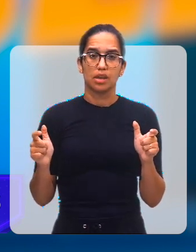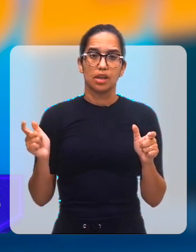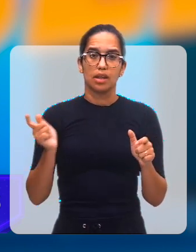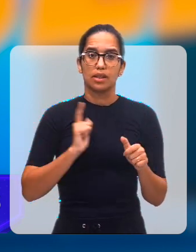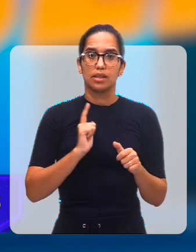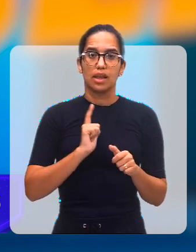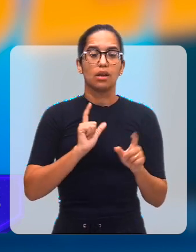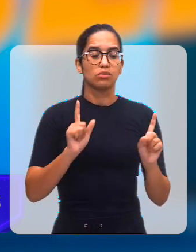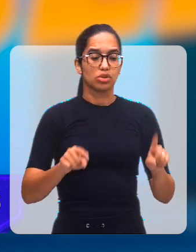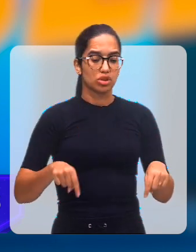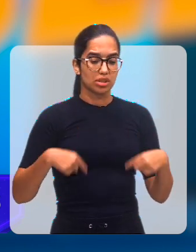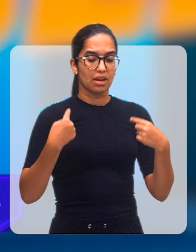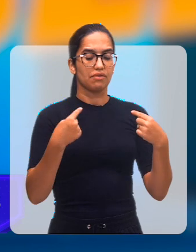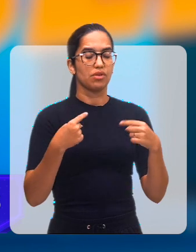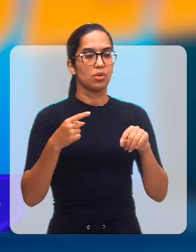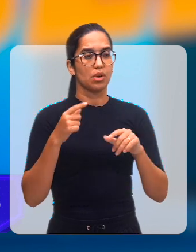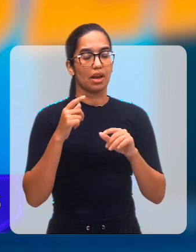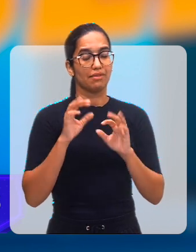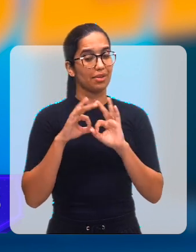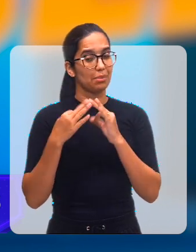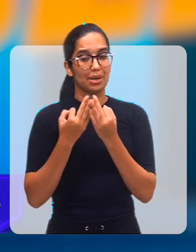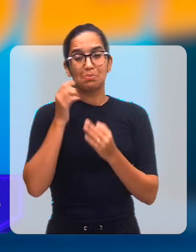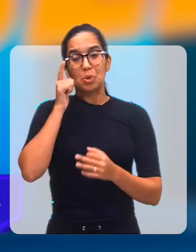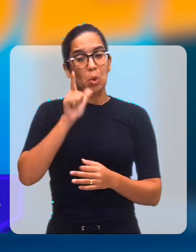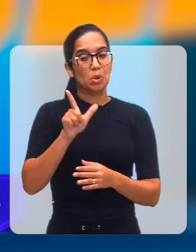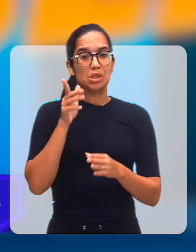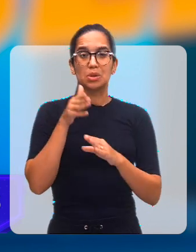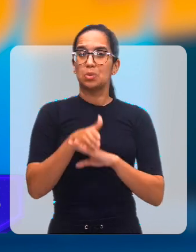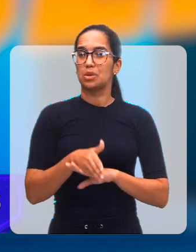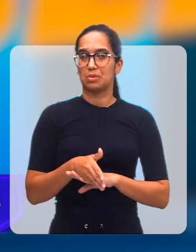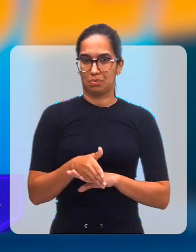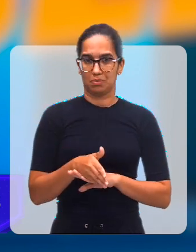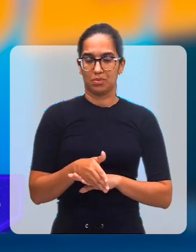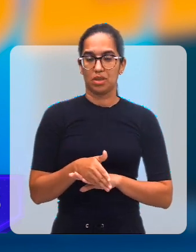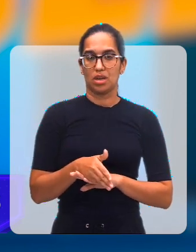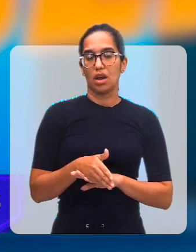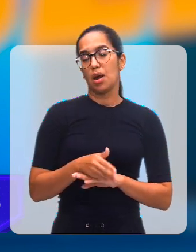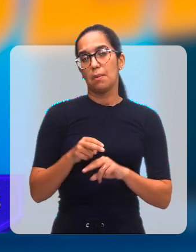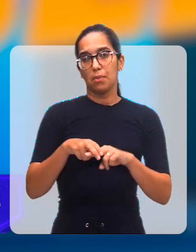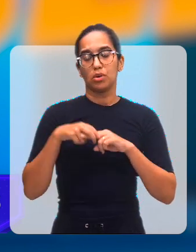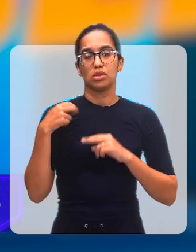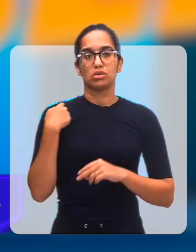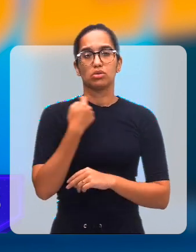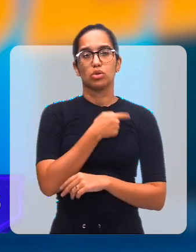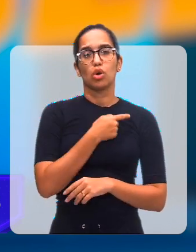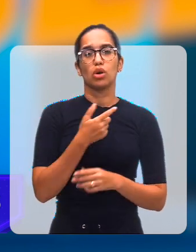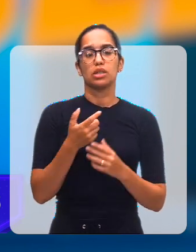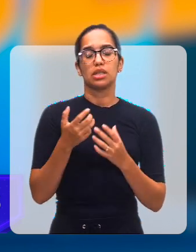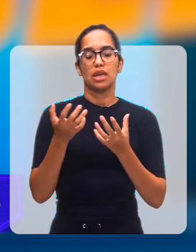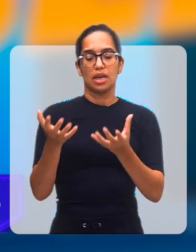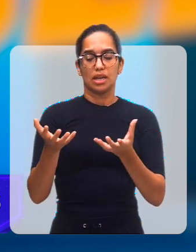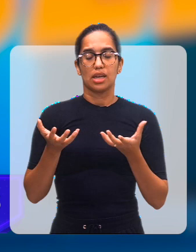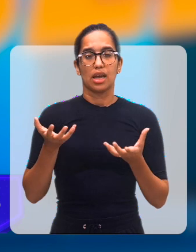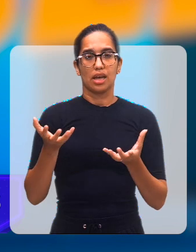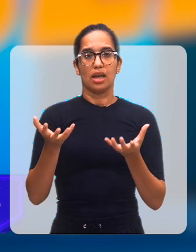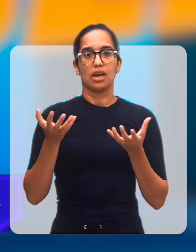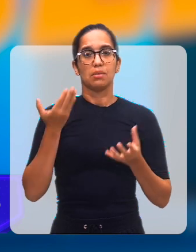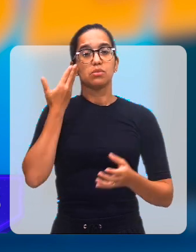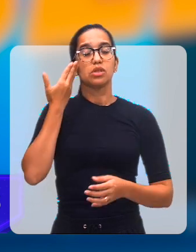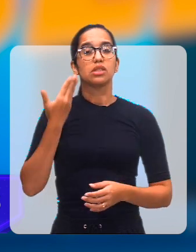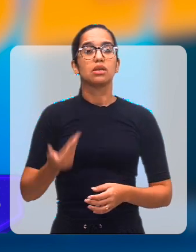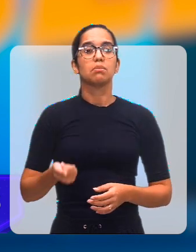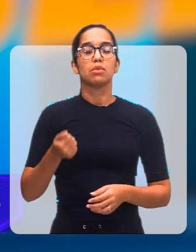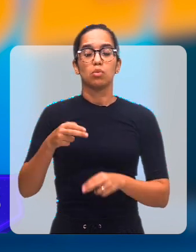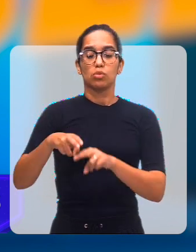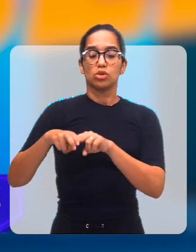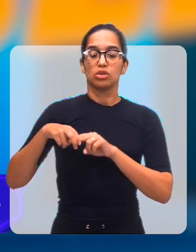casos tem um problema que dificultou dessa família ir para esse atendimento. Então a gente procura ter essa,